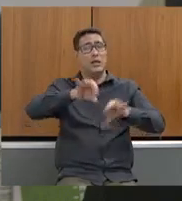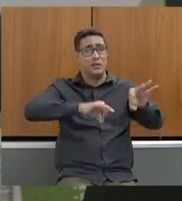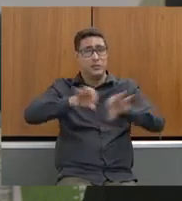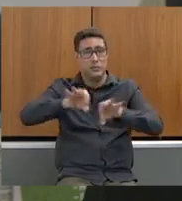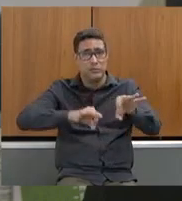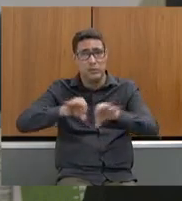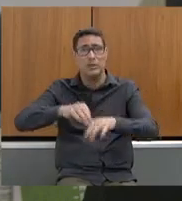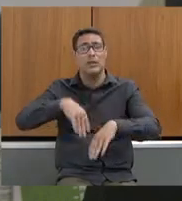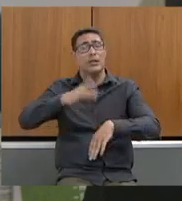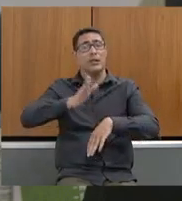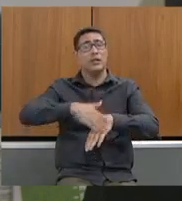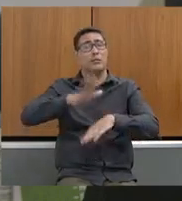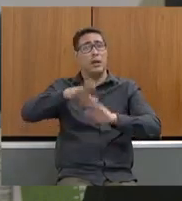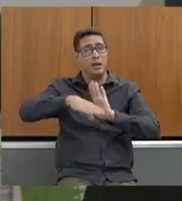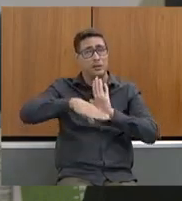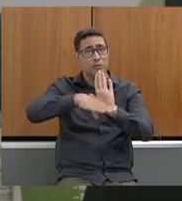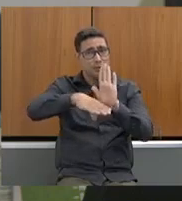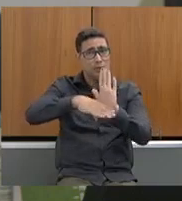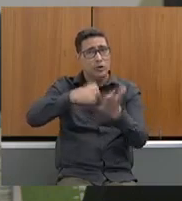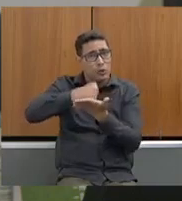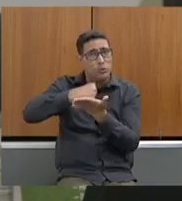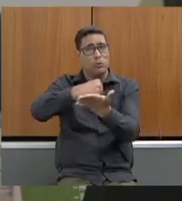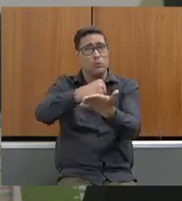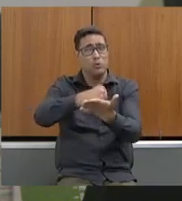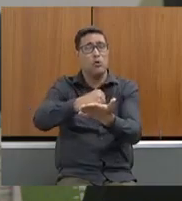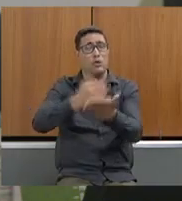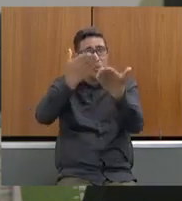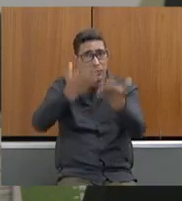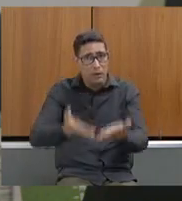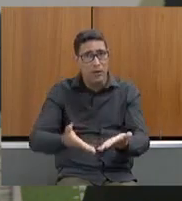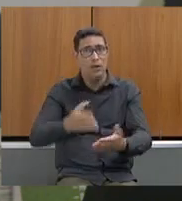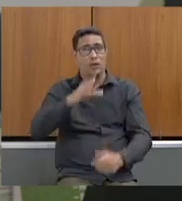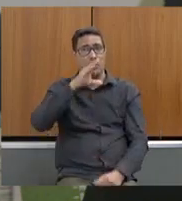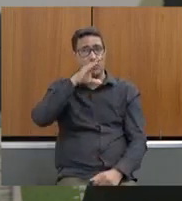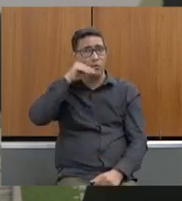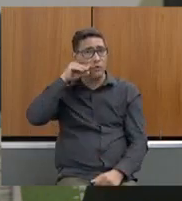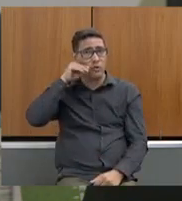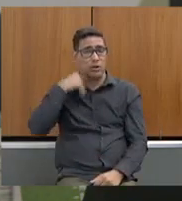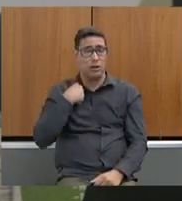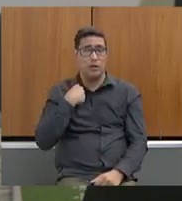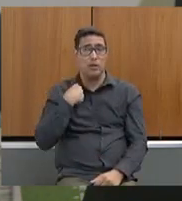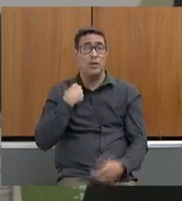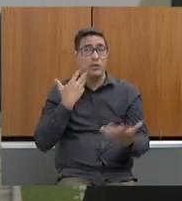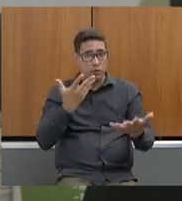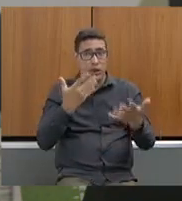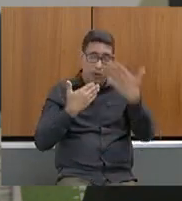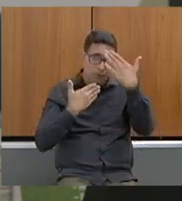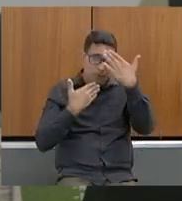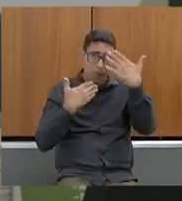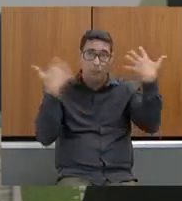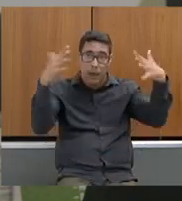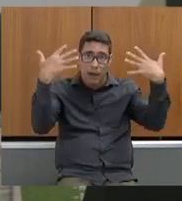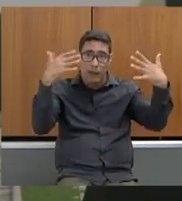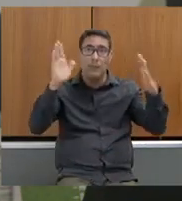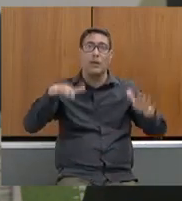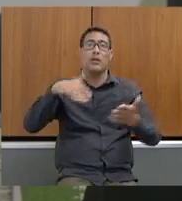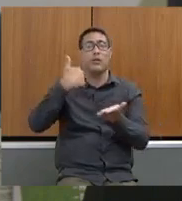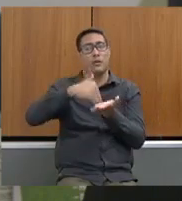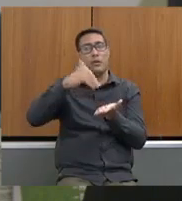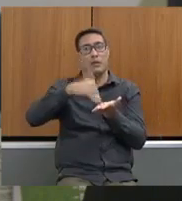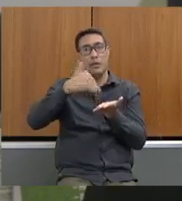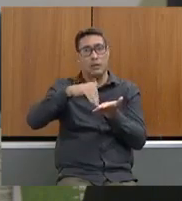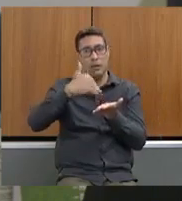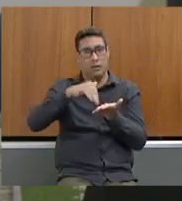mais suporte para esses servidores, e aí eu quero parabenizar aqui a Secretaria por essa gestão